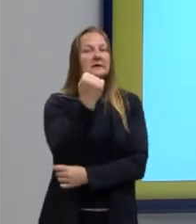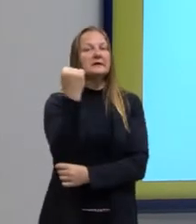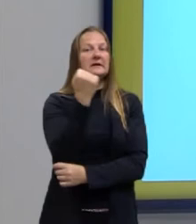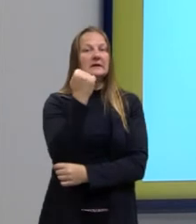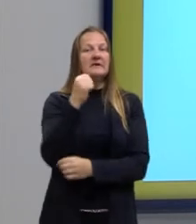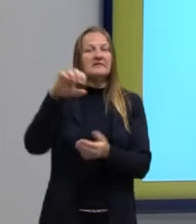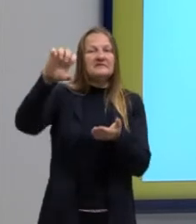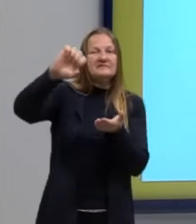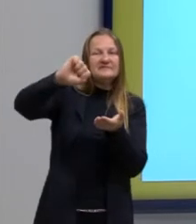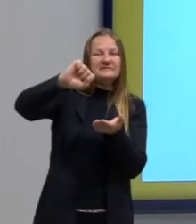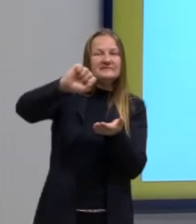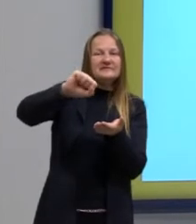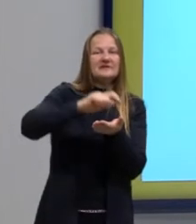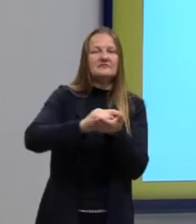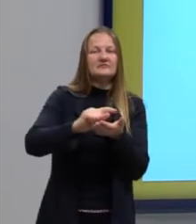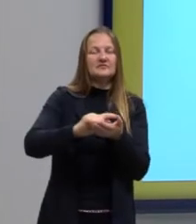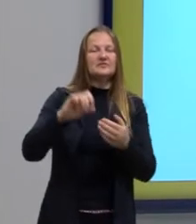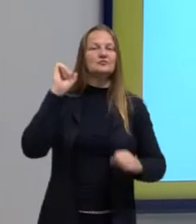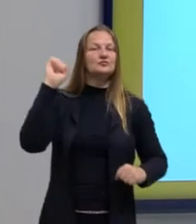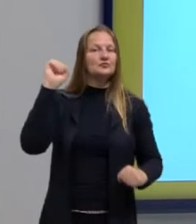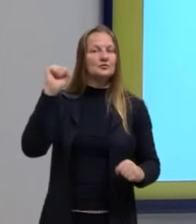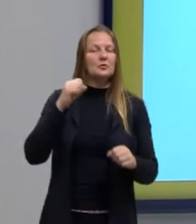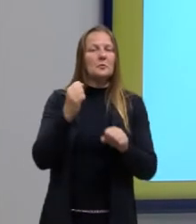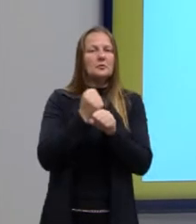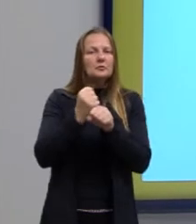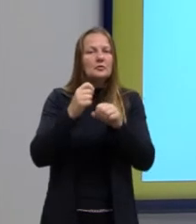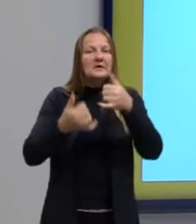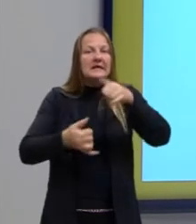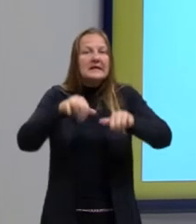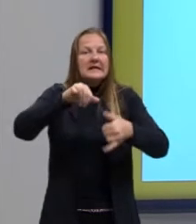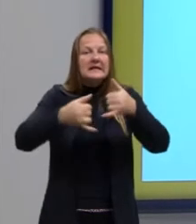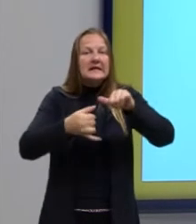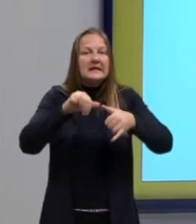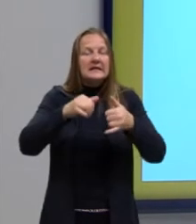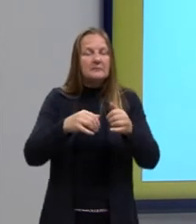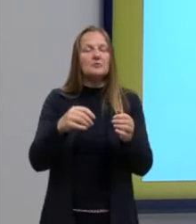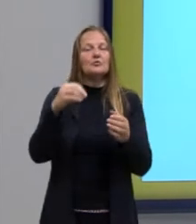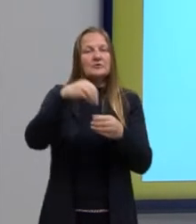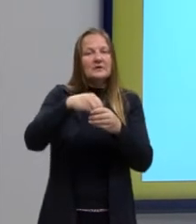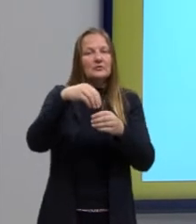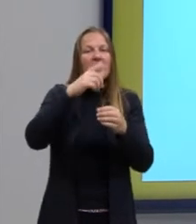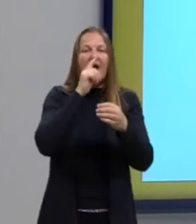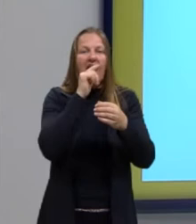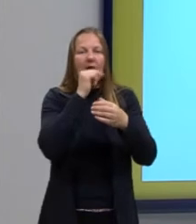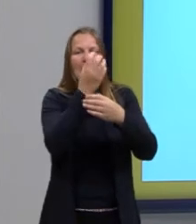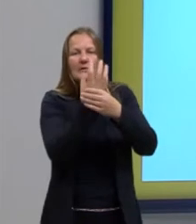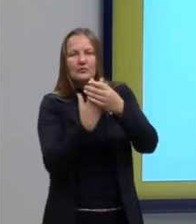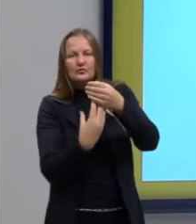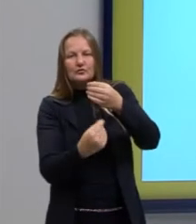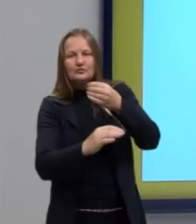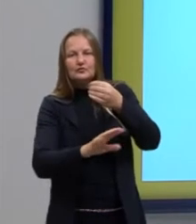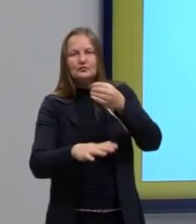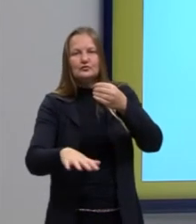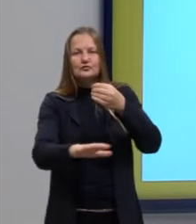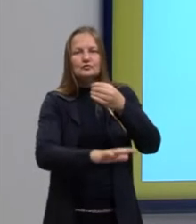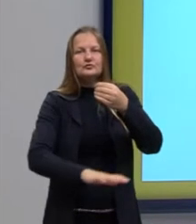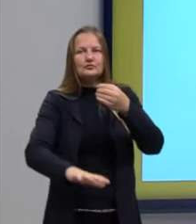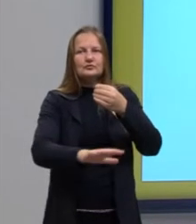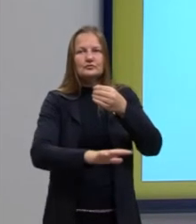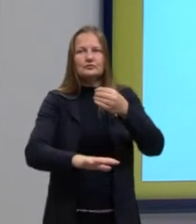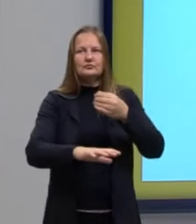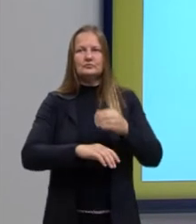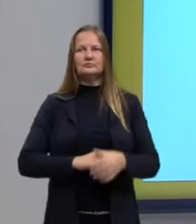resíduos, né? Da lavagem, dos produtos de limpeza ali lançados ao meio ambiente, no meio ambiente.